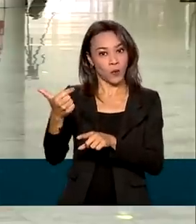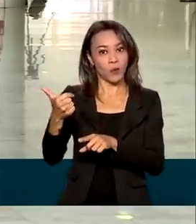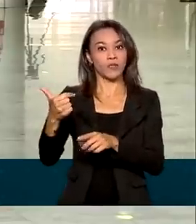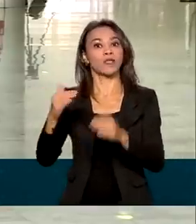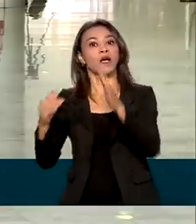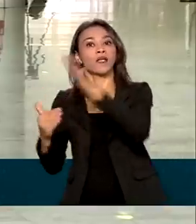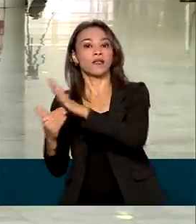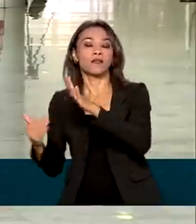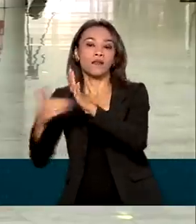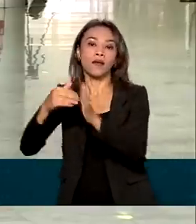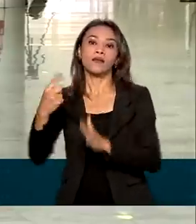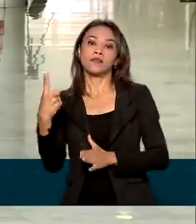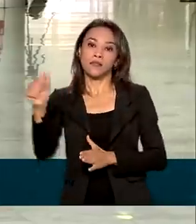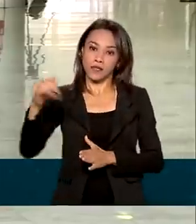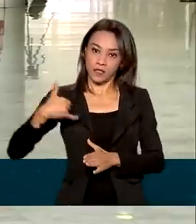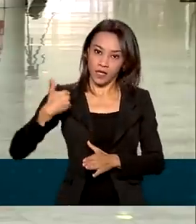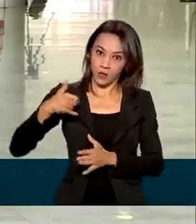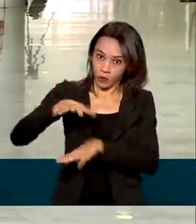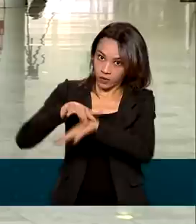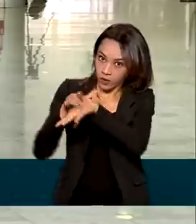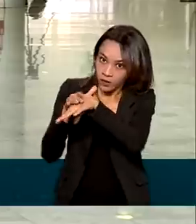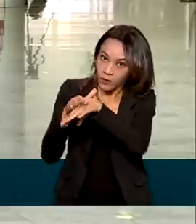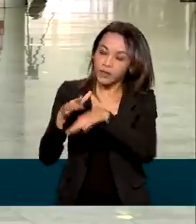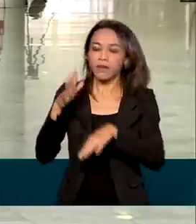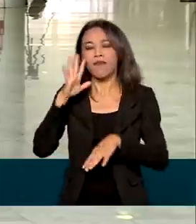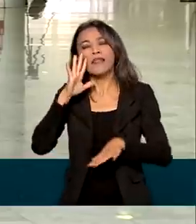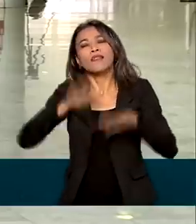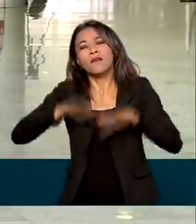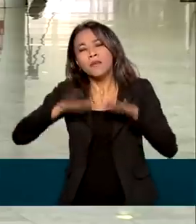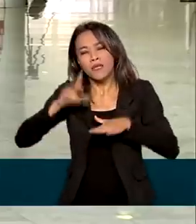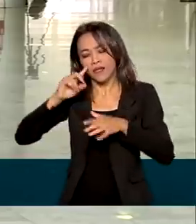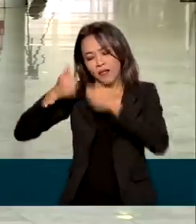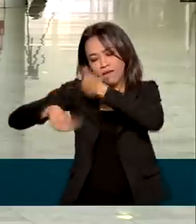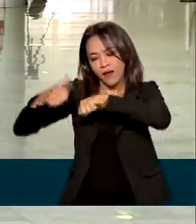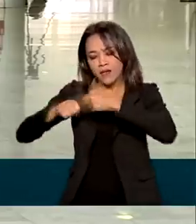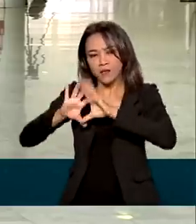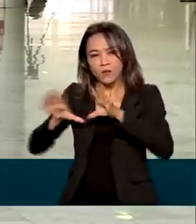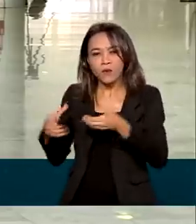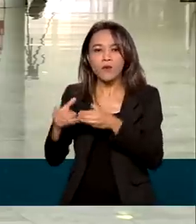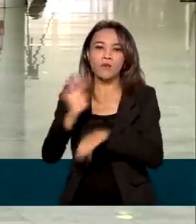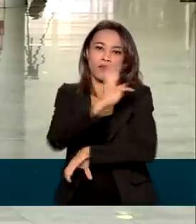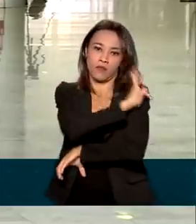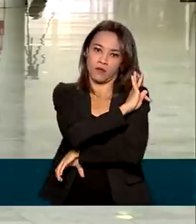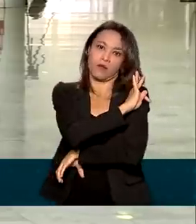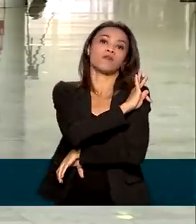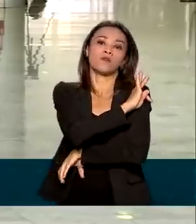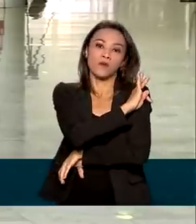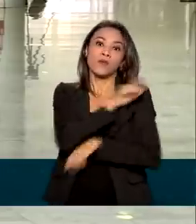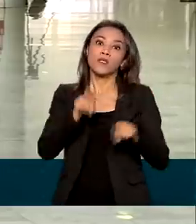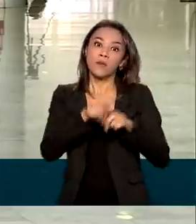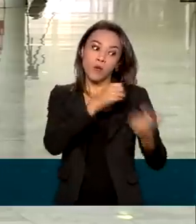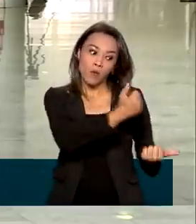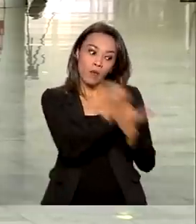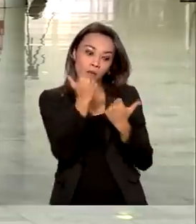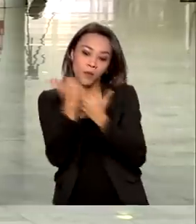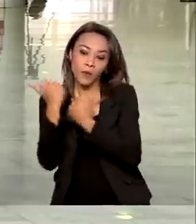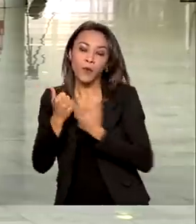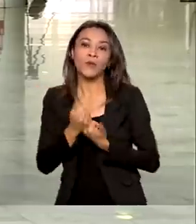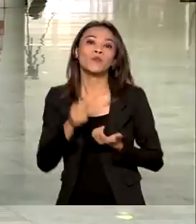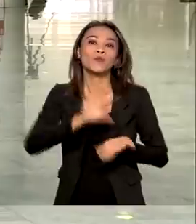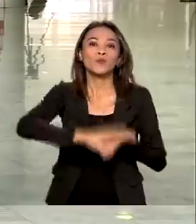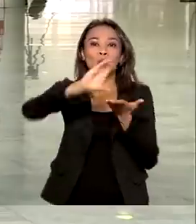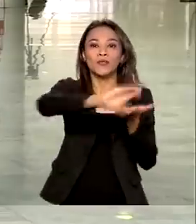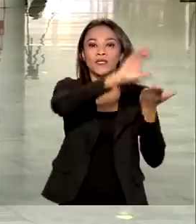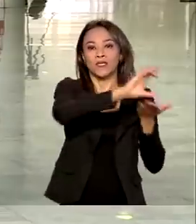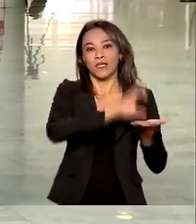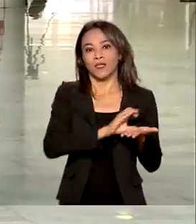Segundo ele, a decisão final depende da análise da equipe técnica em conjunto com os conselhos de saúde de